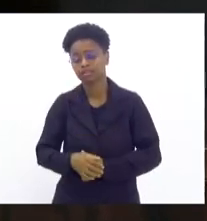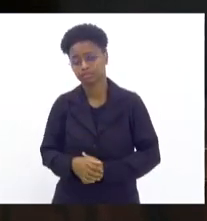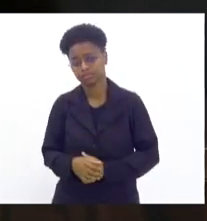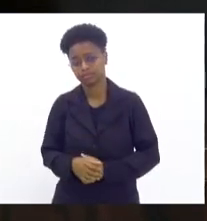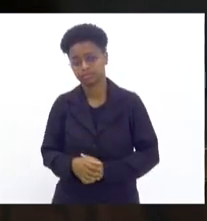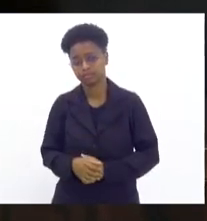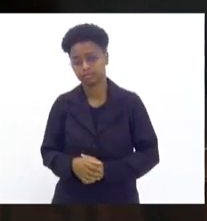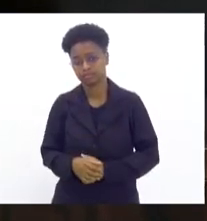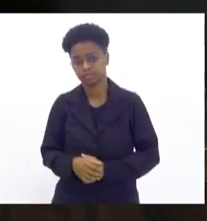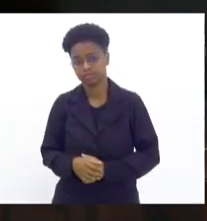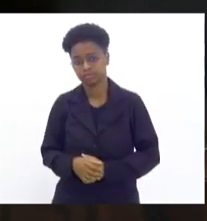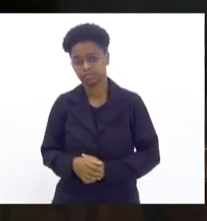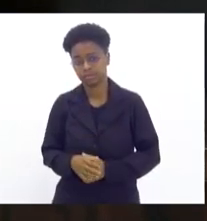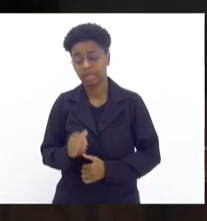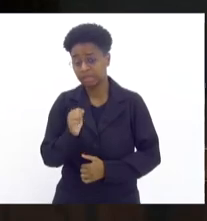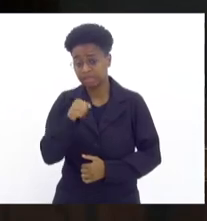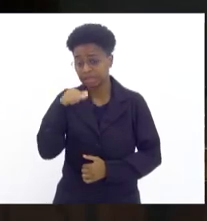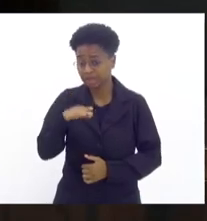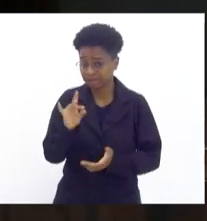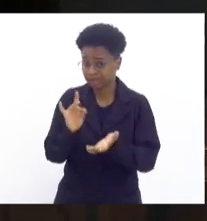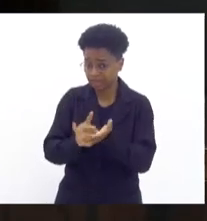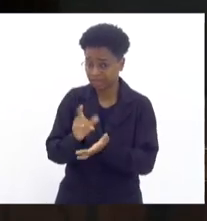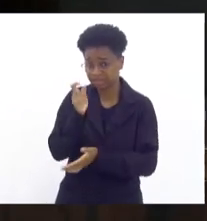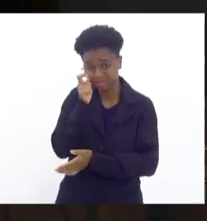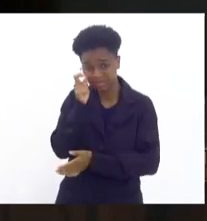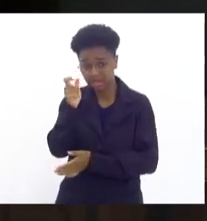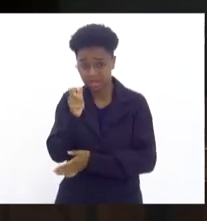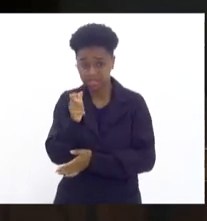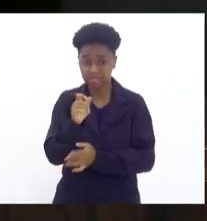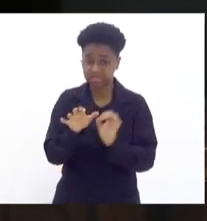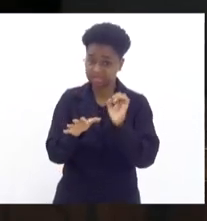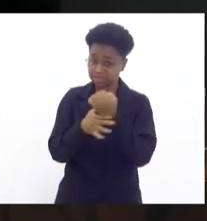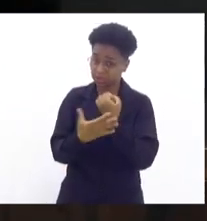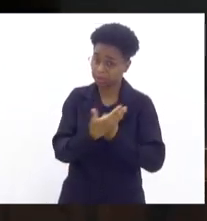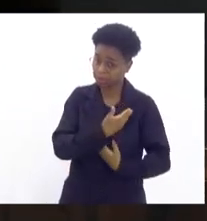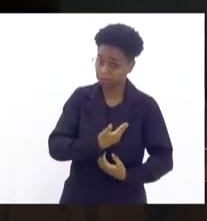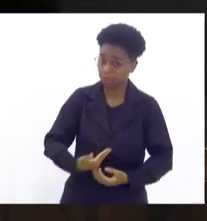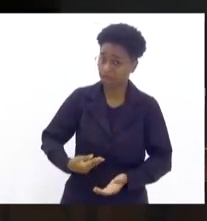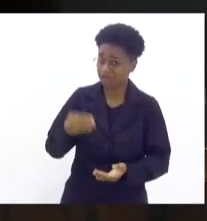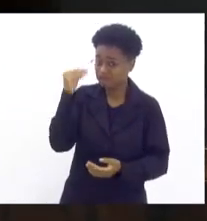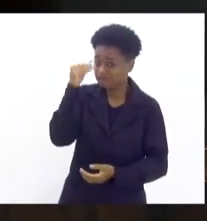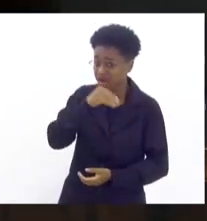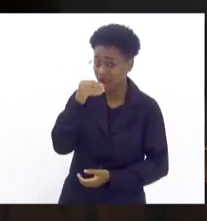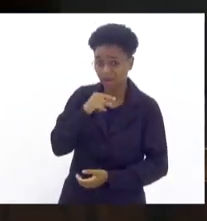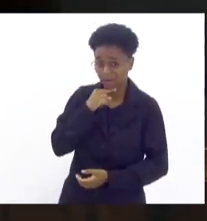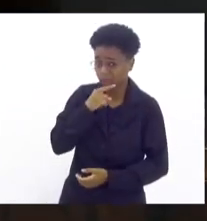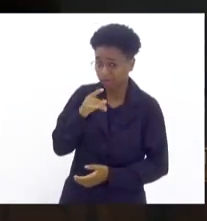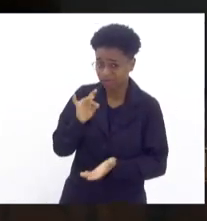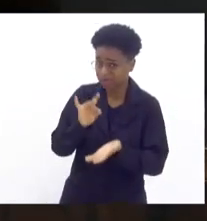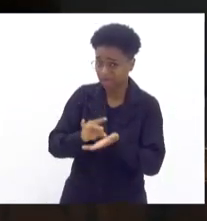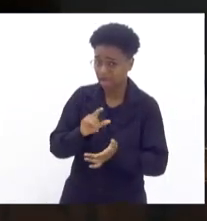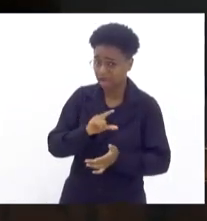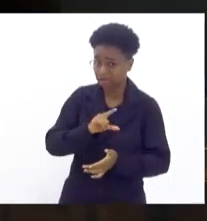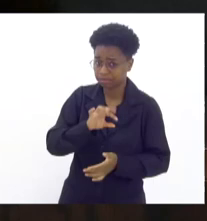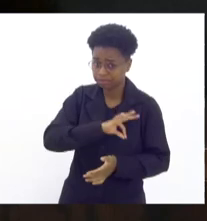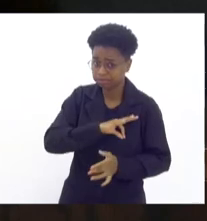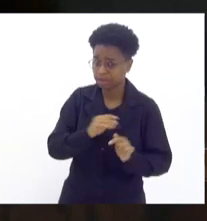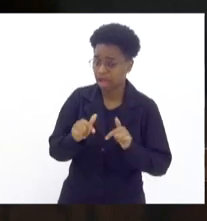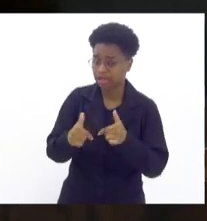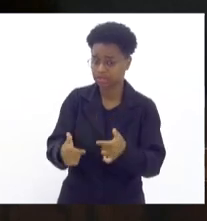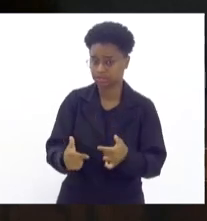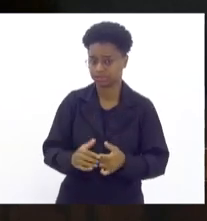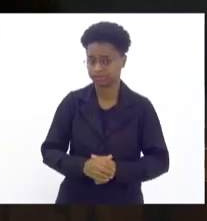Uma segurança pública, principalmente no Estado do Rio de Janeiro, enfraquecida, sem poder atuar de fato. Mas apesar dos